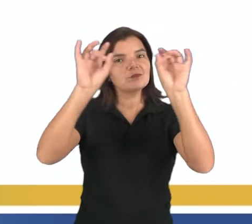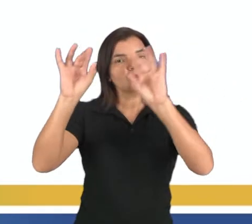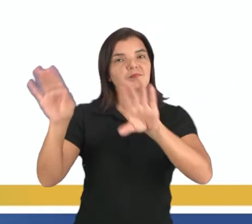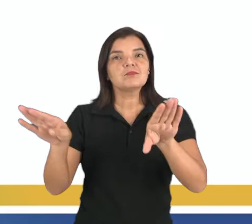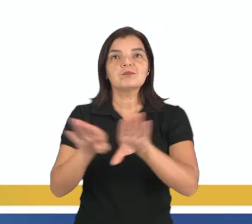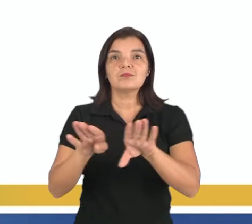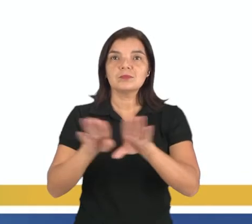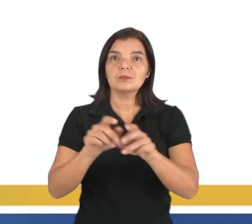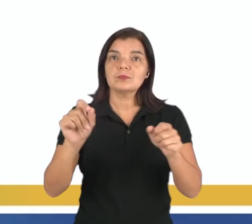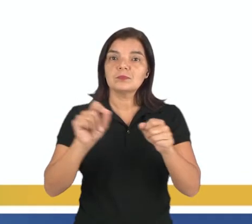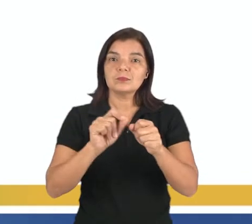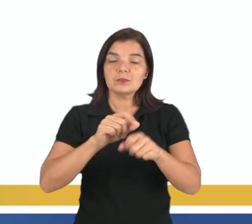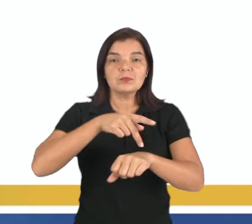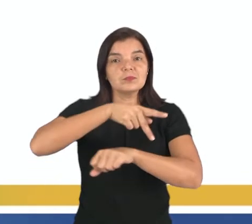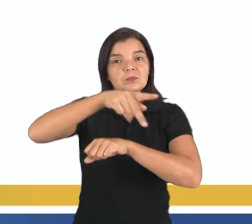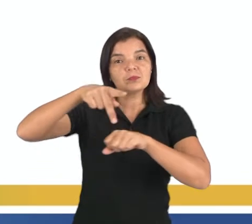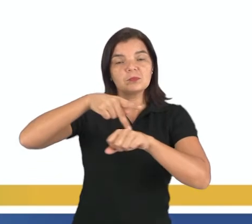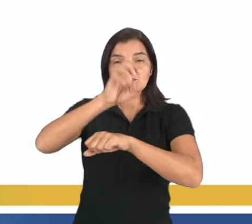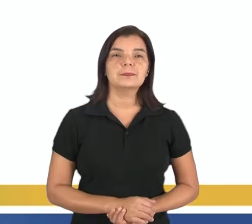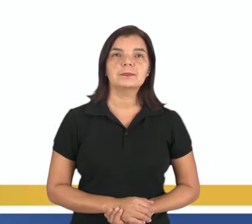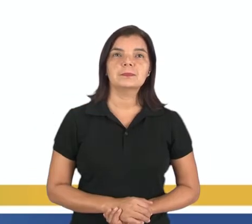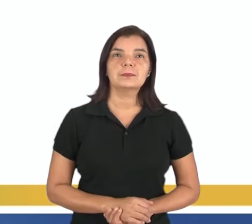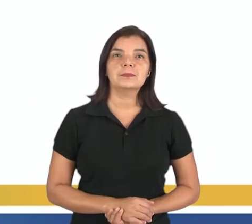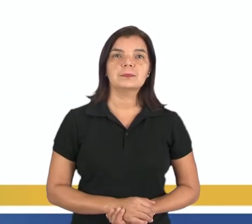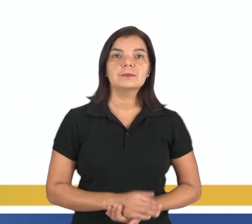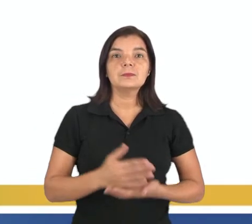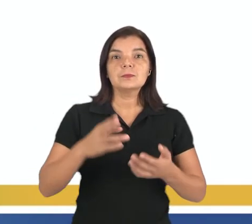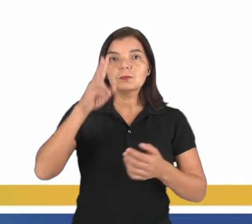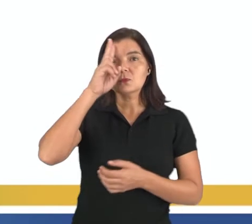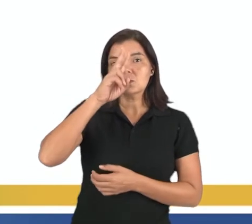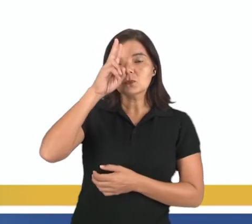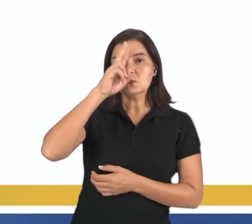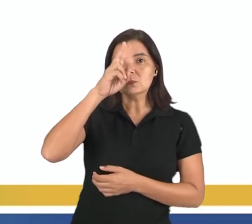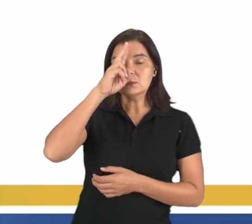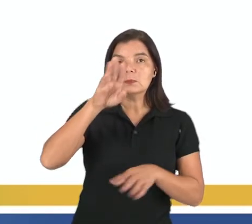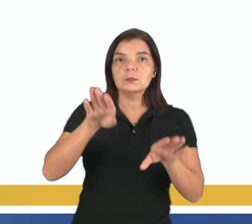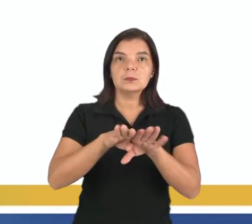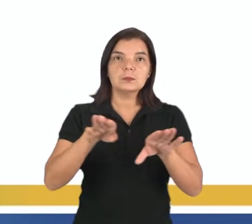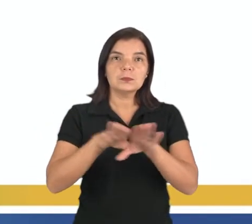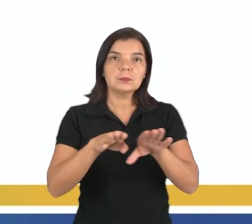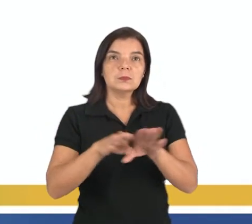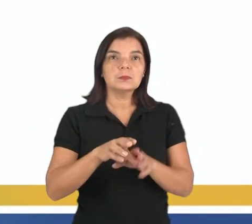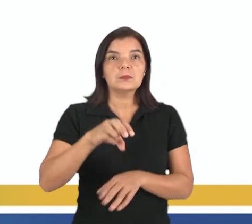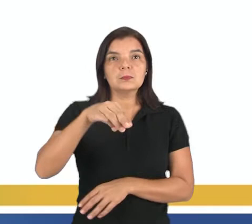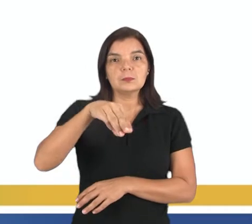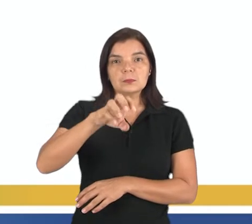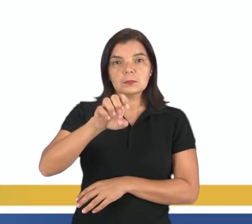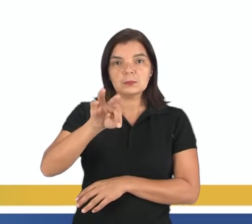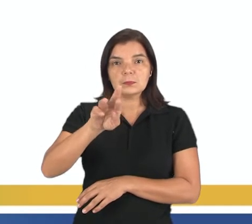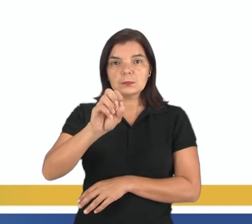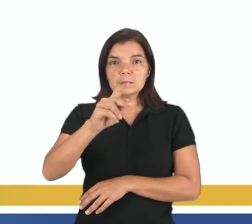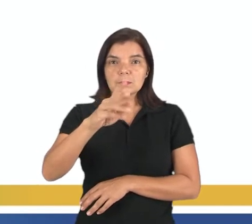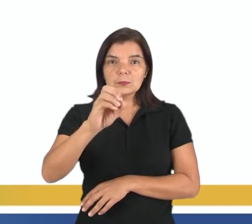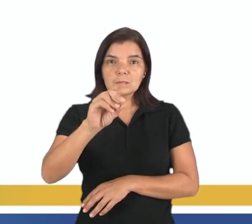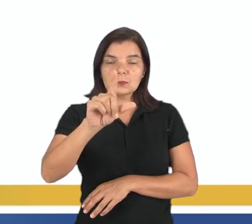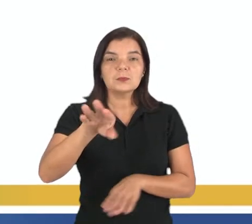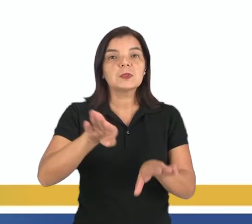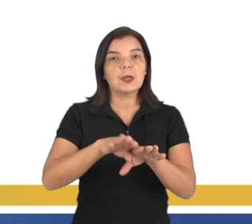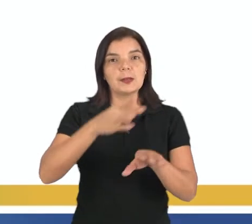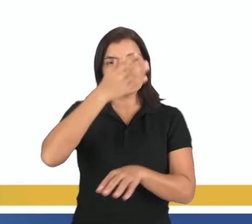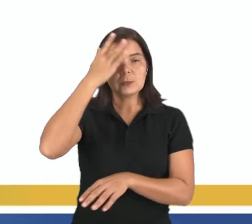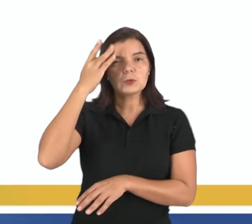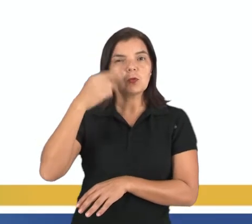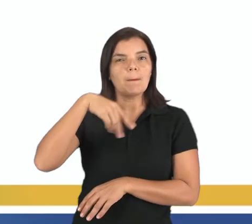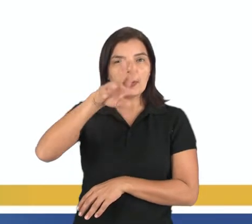dos bens produzidos nos países europeus. Só lembrando, as metrópoles são quem? São as potências europeias da época,